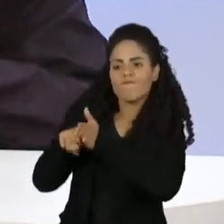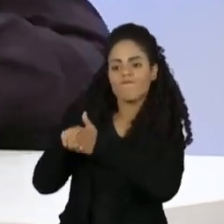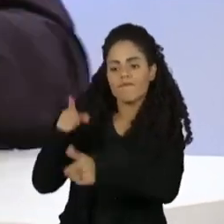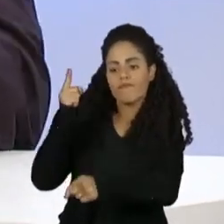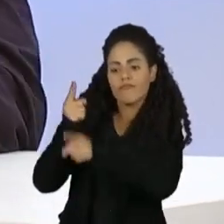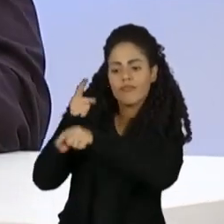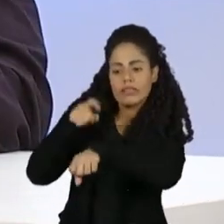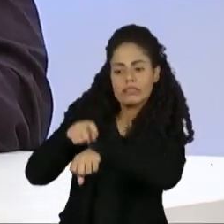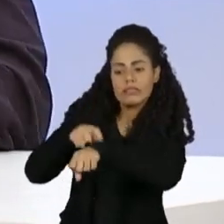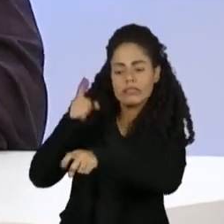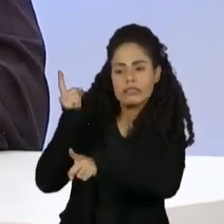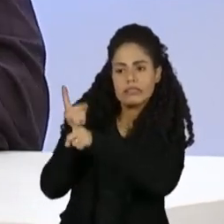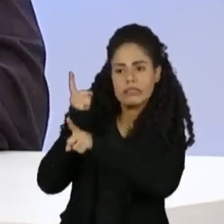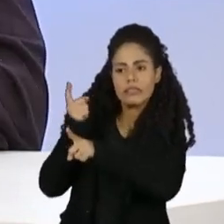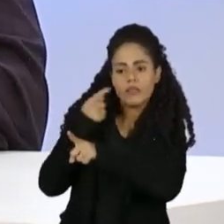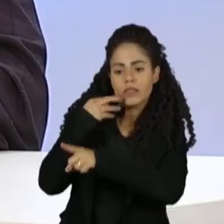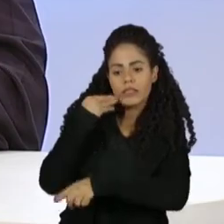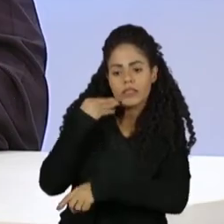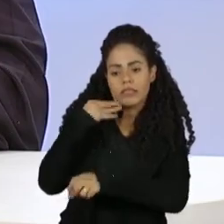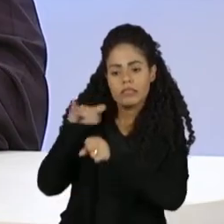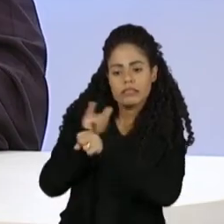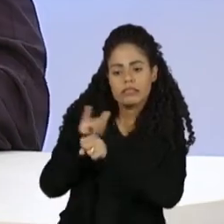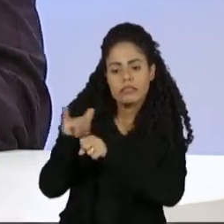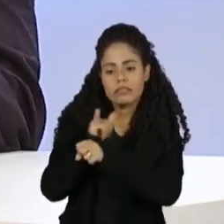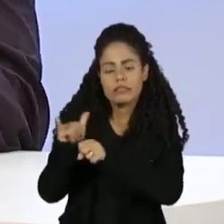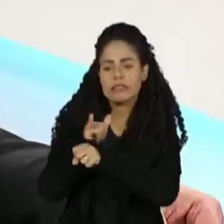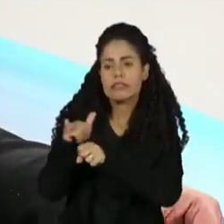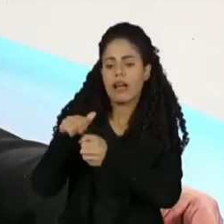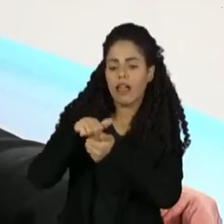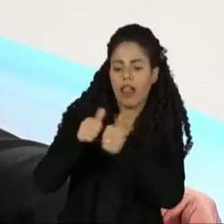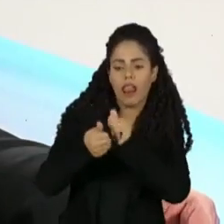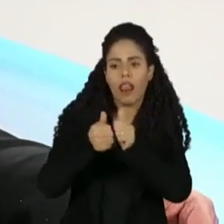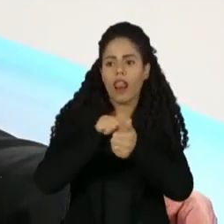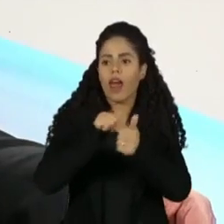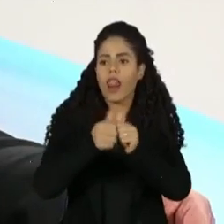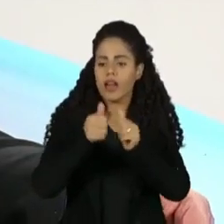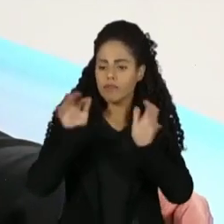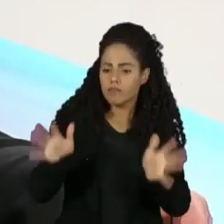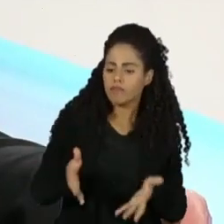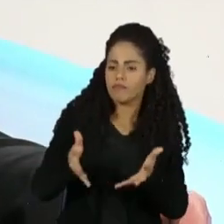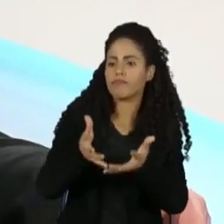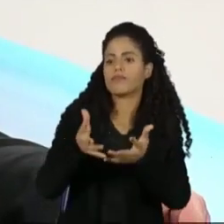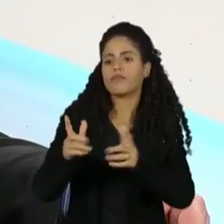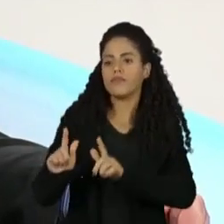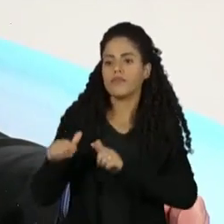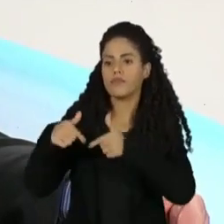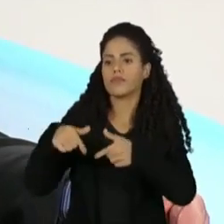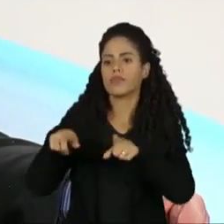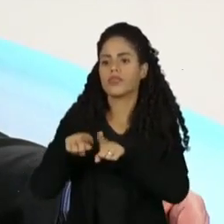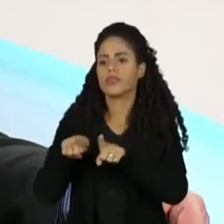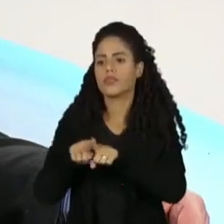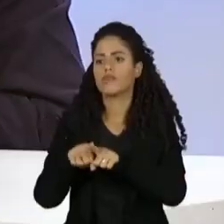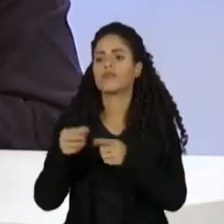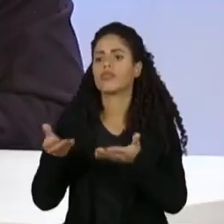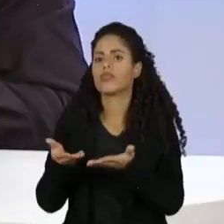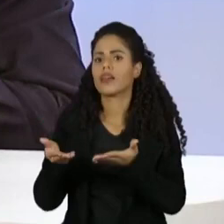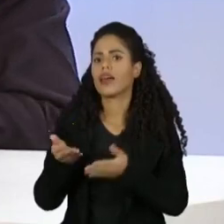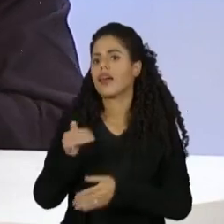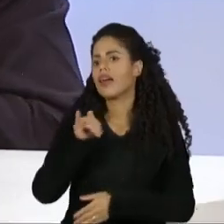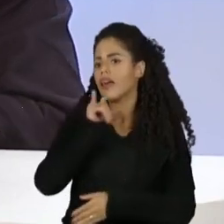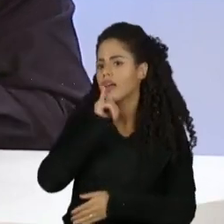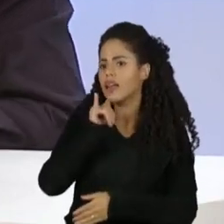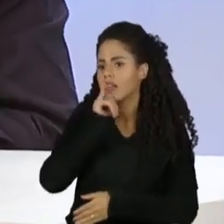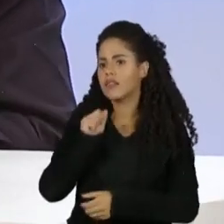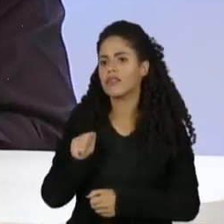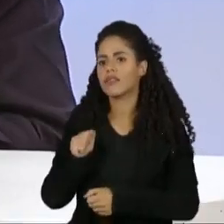tempo, investir tempo nisso. E ter iniciativas como, por exemplo, só encerrando a pergunta, por exemplo, a Rede